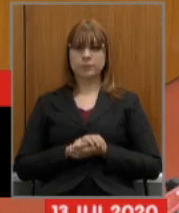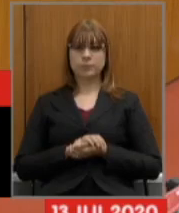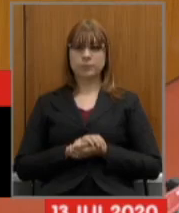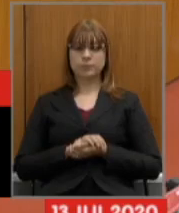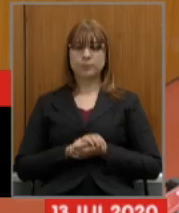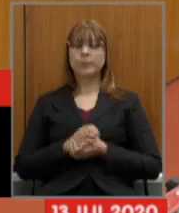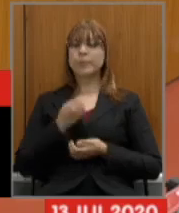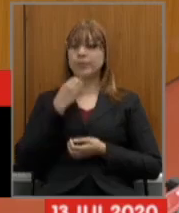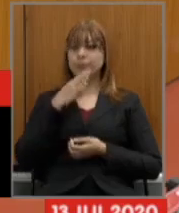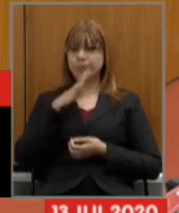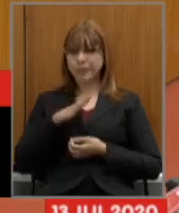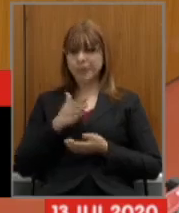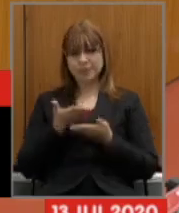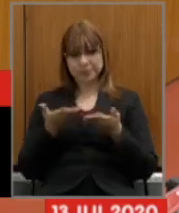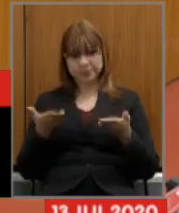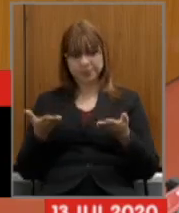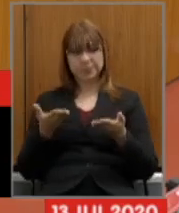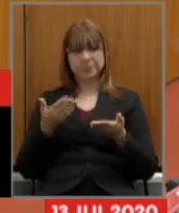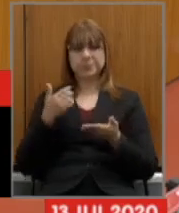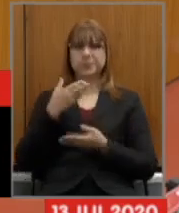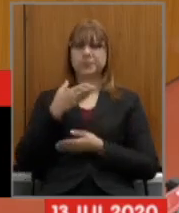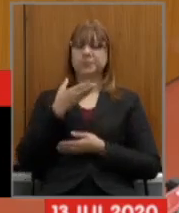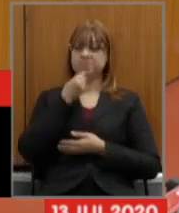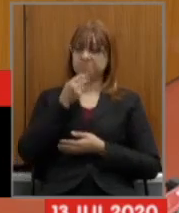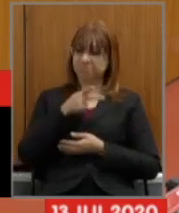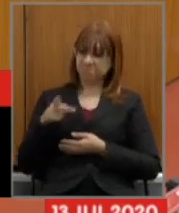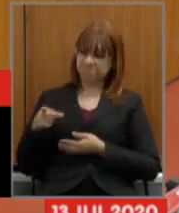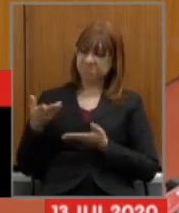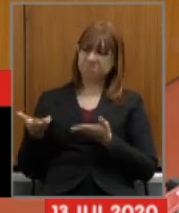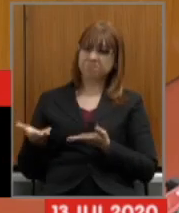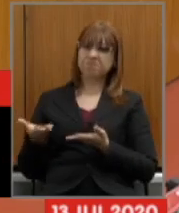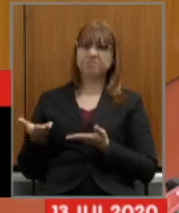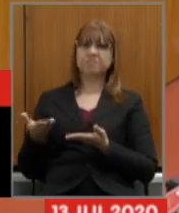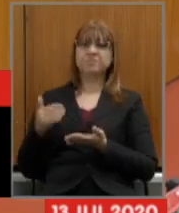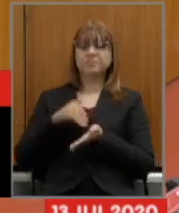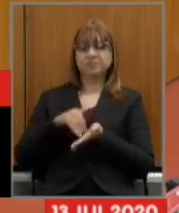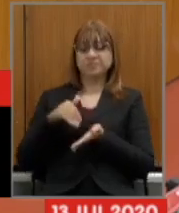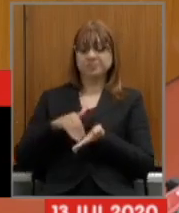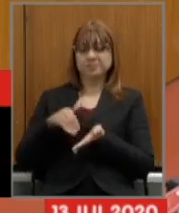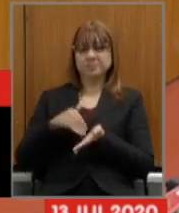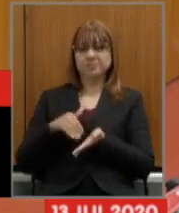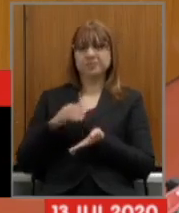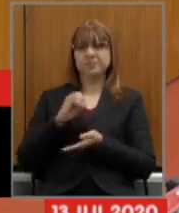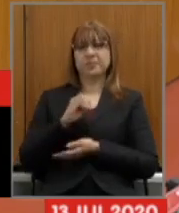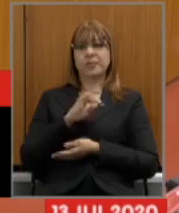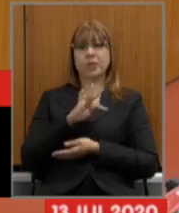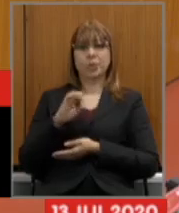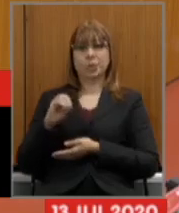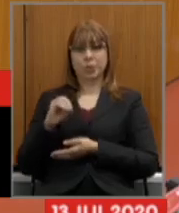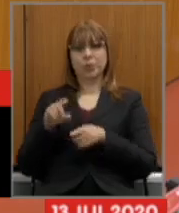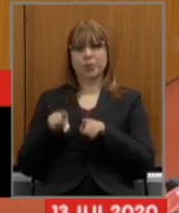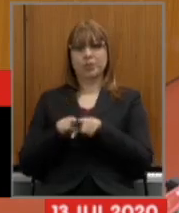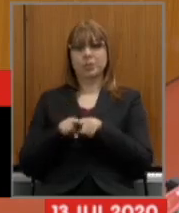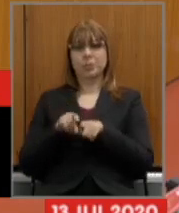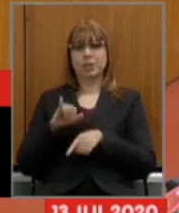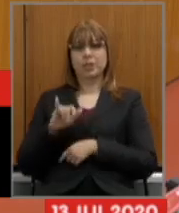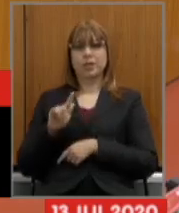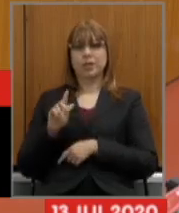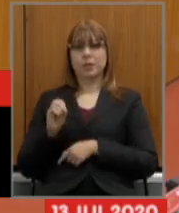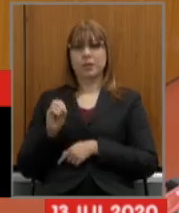boa tarde a todos boa tarde senhor presidente boa tarde secretário Zotto Igor boa tarde